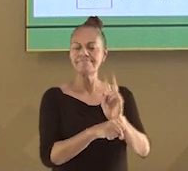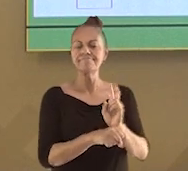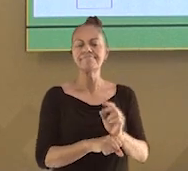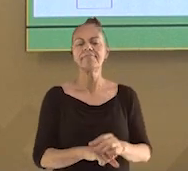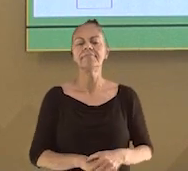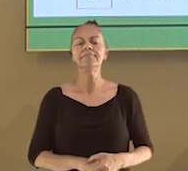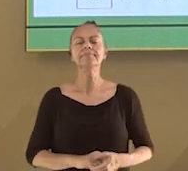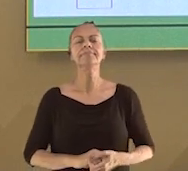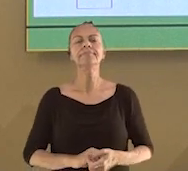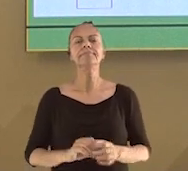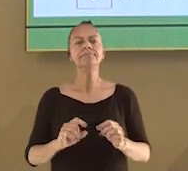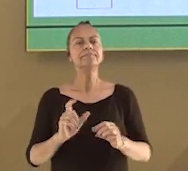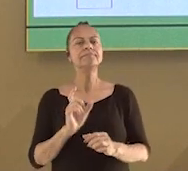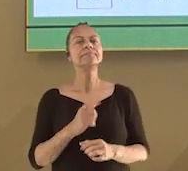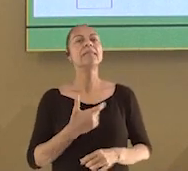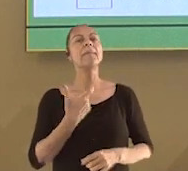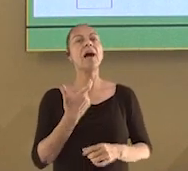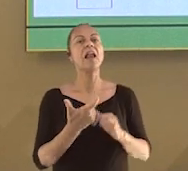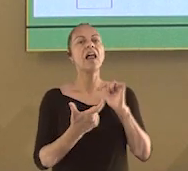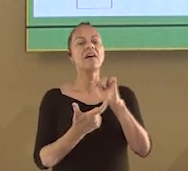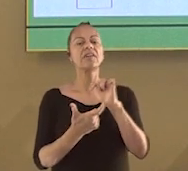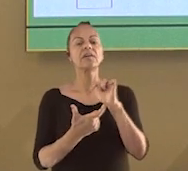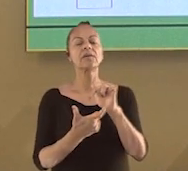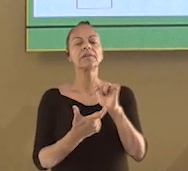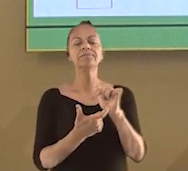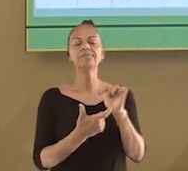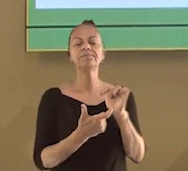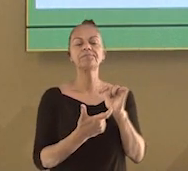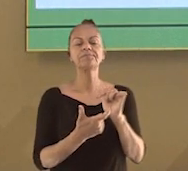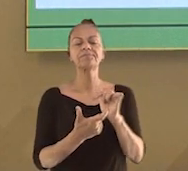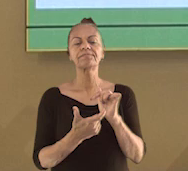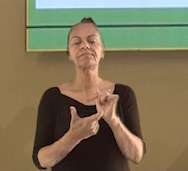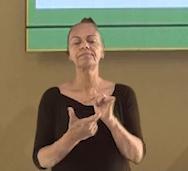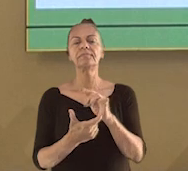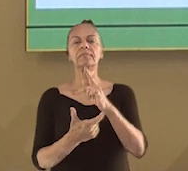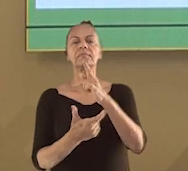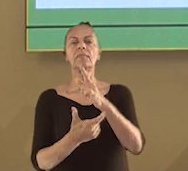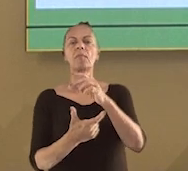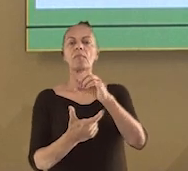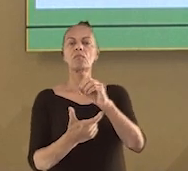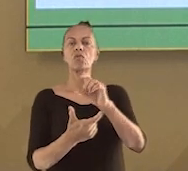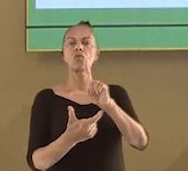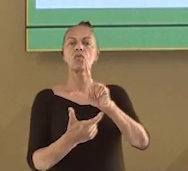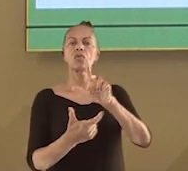Próximo da palavra preservação está a palavra poluição.